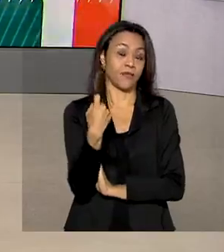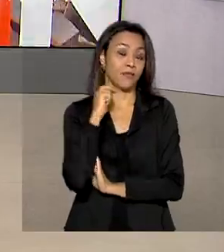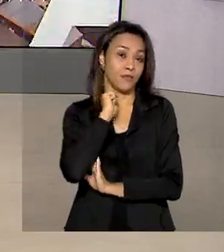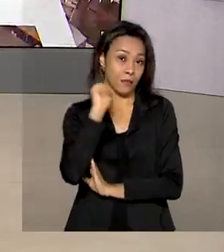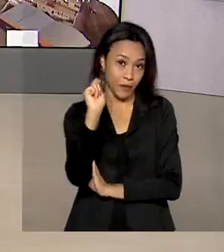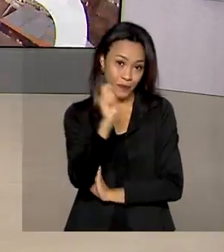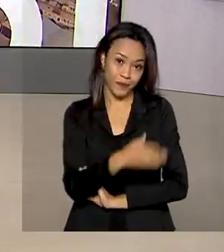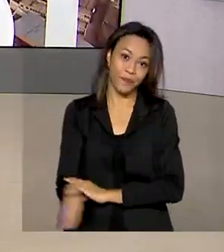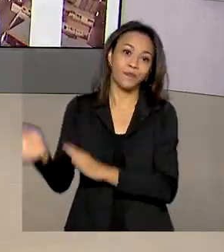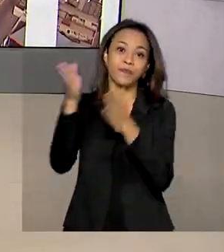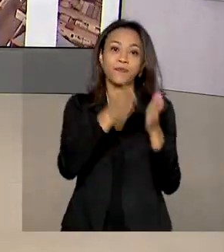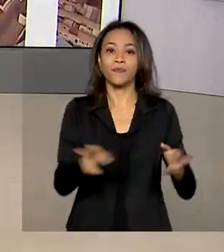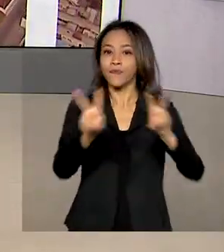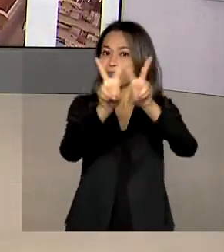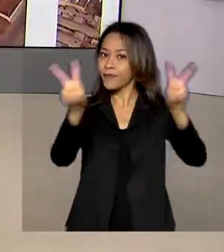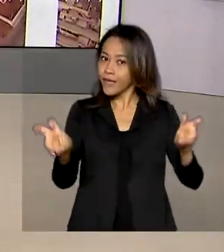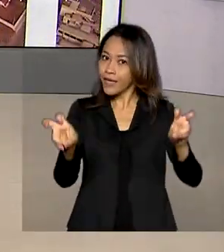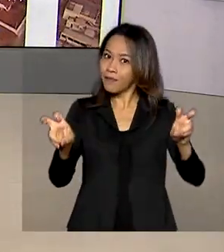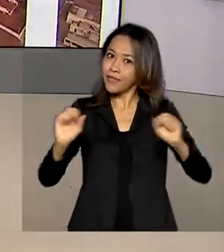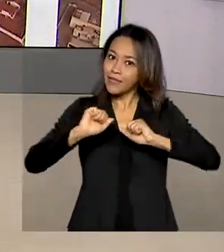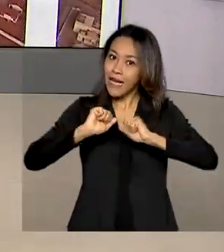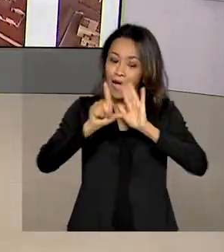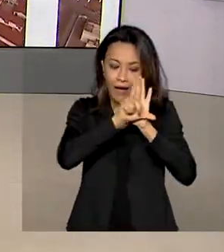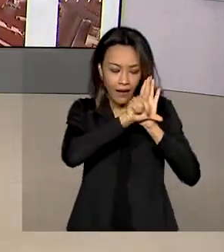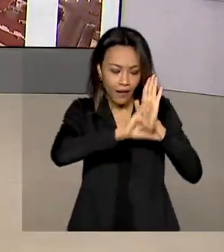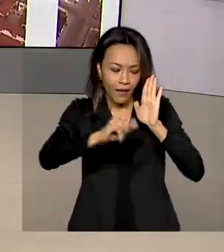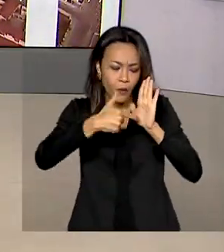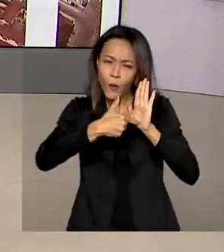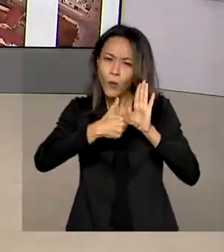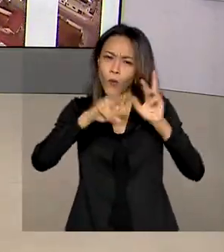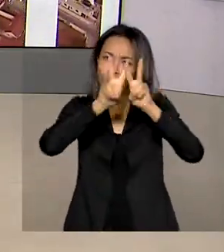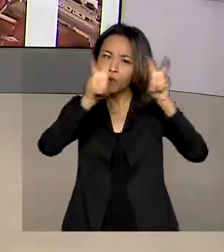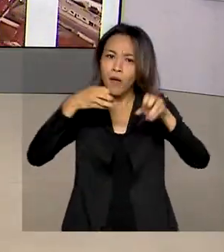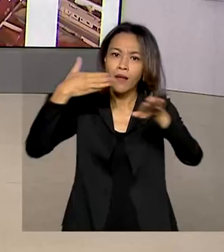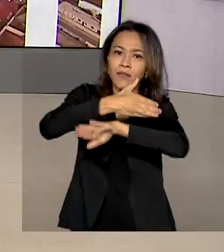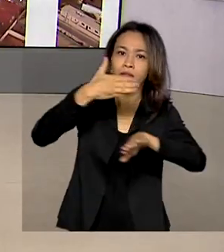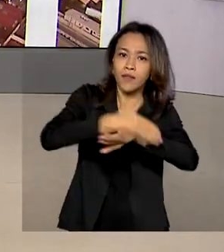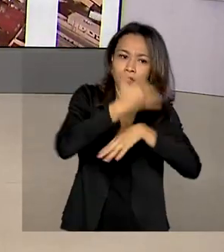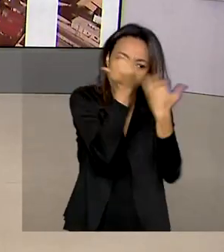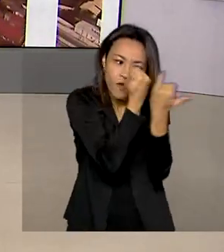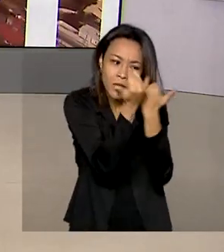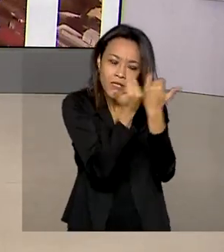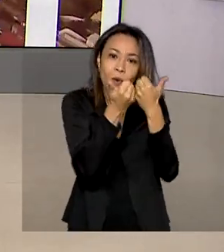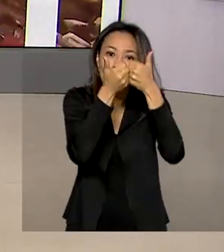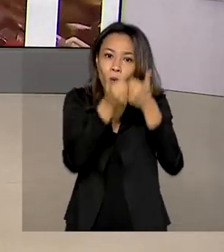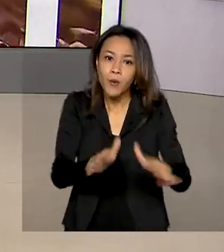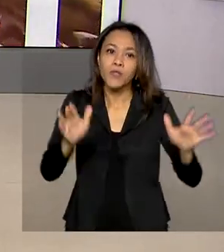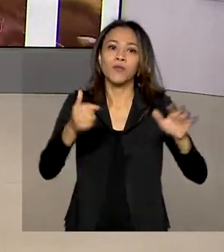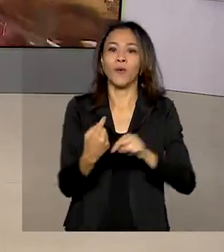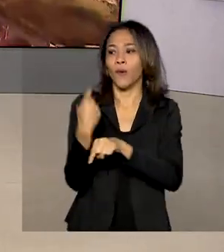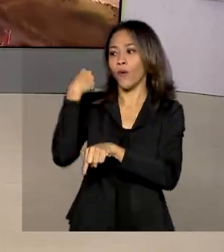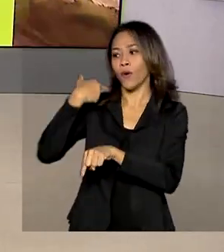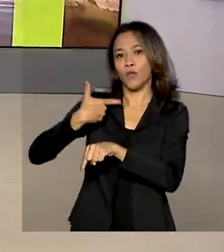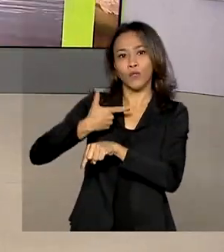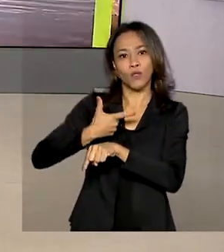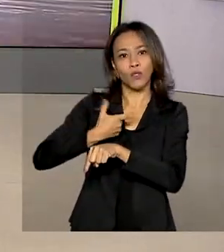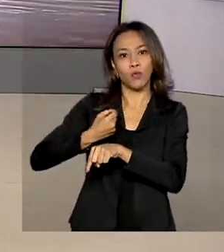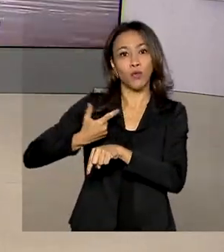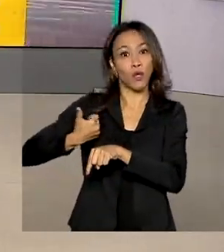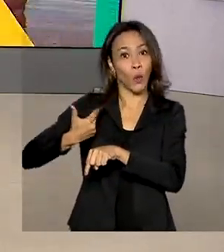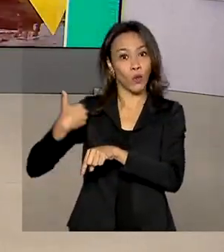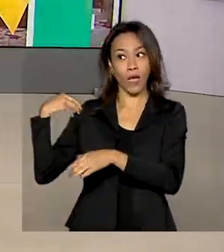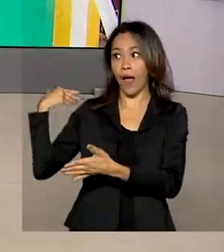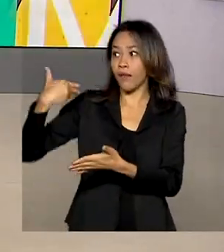Vamos falar agora de transparência. A Lei de Acesso à Informação entrou em vigor em 2012. De lá para cá, um milhão de